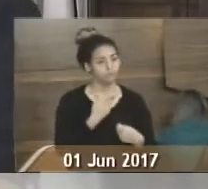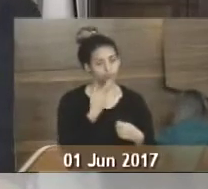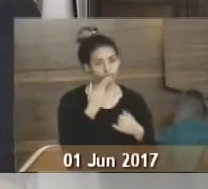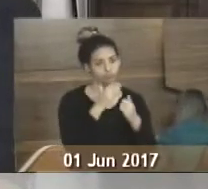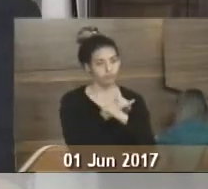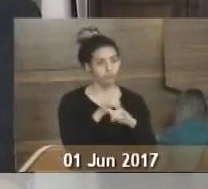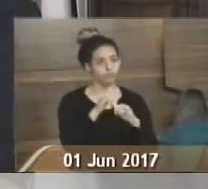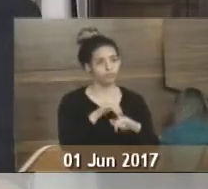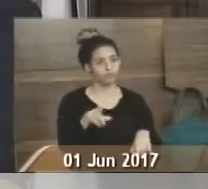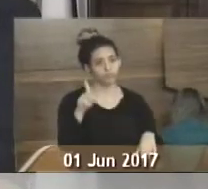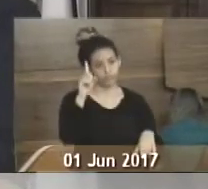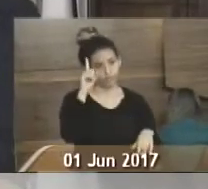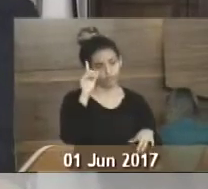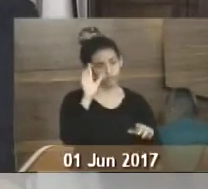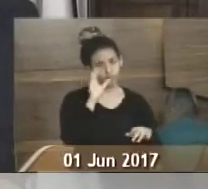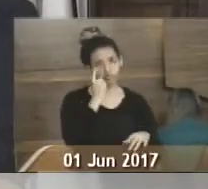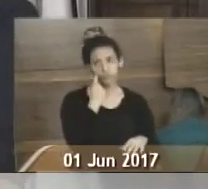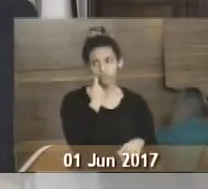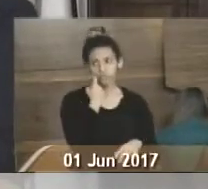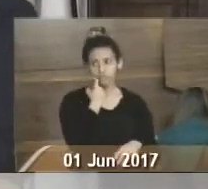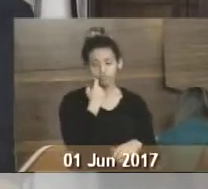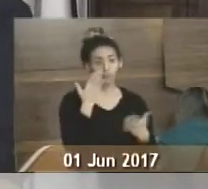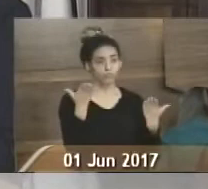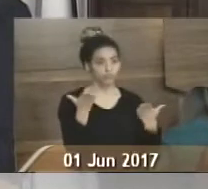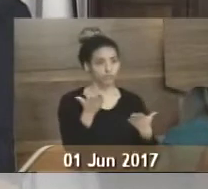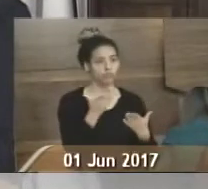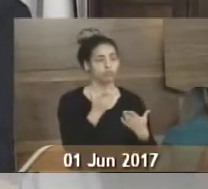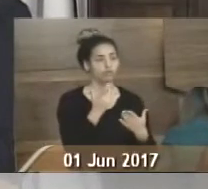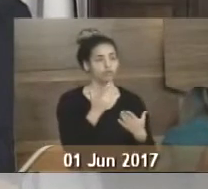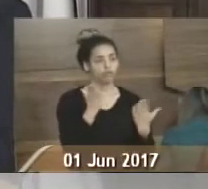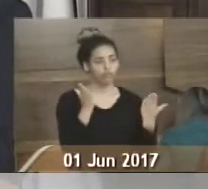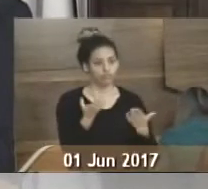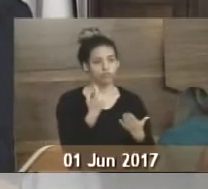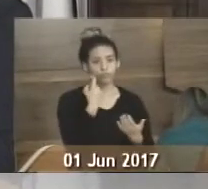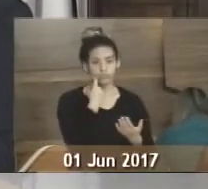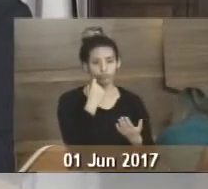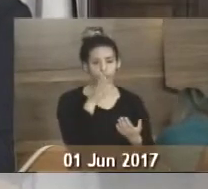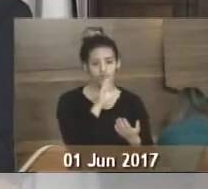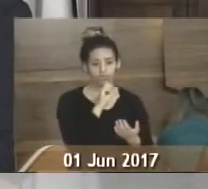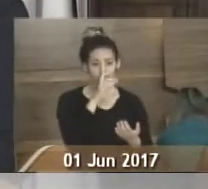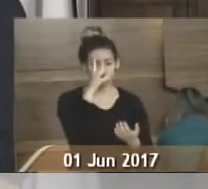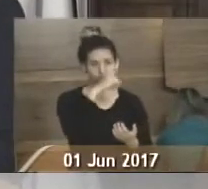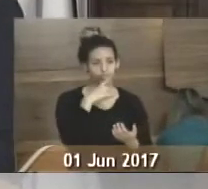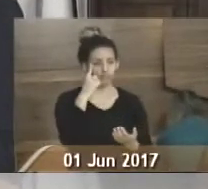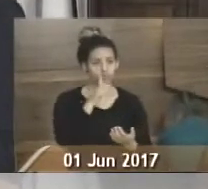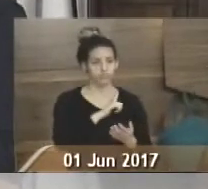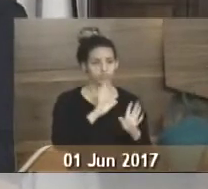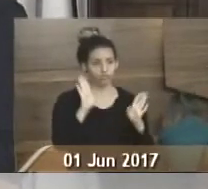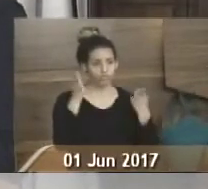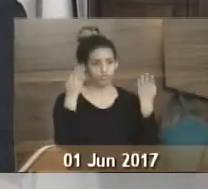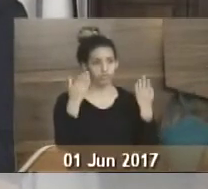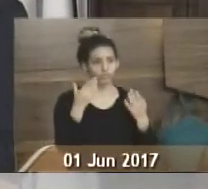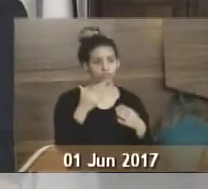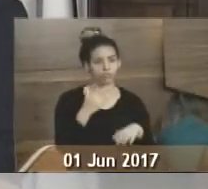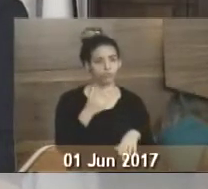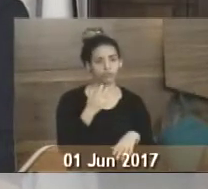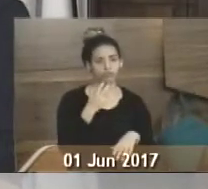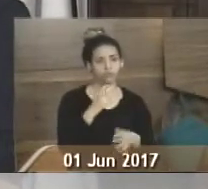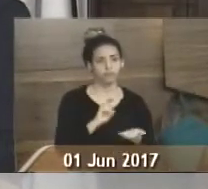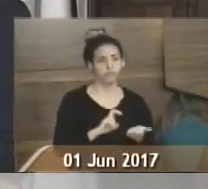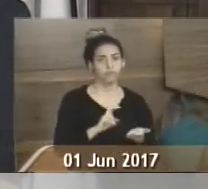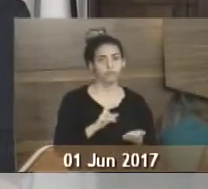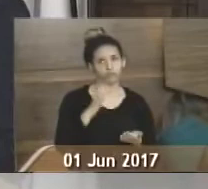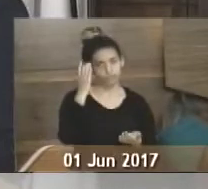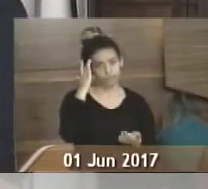divulgar esse final de semana, sexta, sábado, hoje também tem a novena, mas todos os dias a Festa do Divino. e amanhã, às 11 horas de amanhã, no